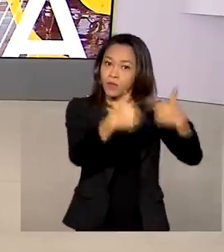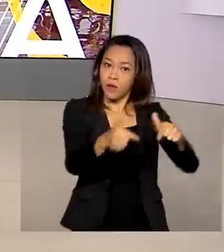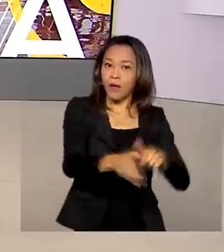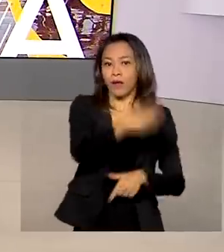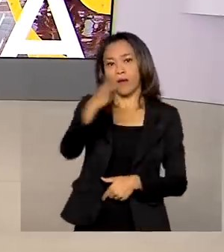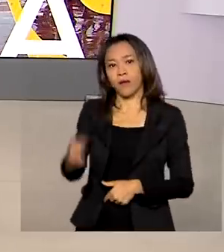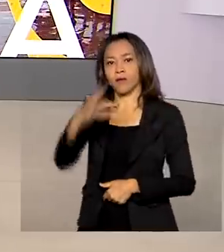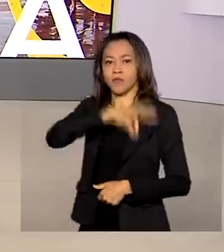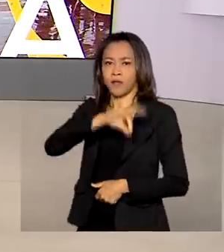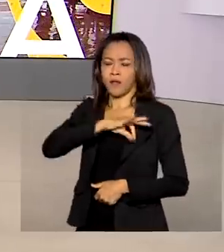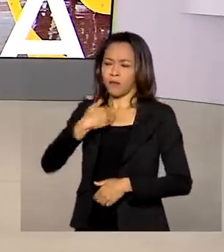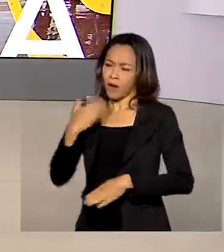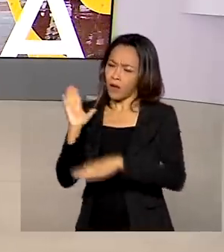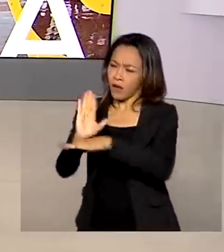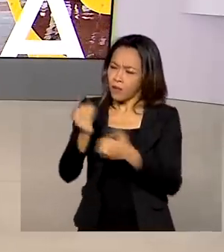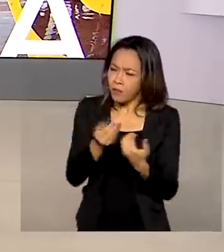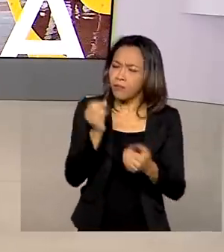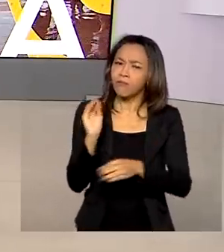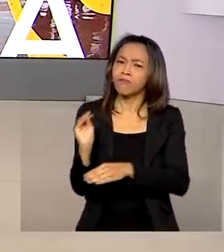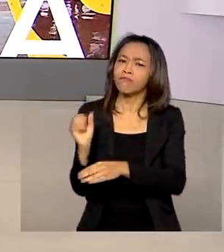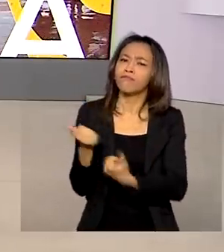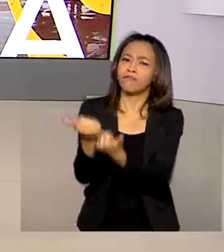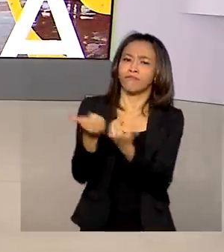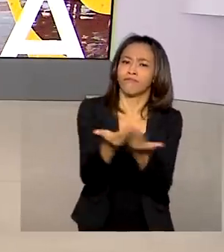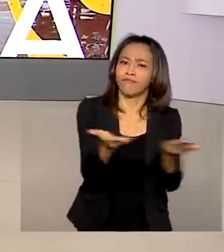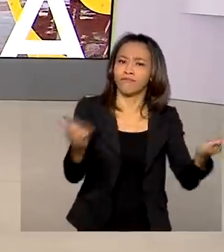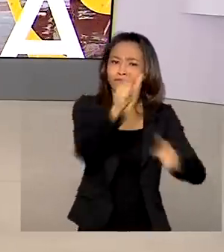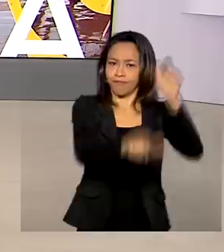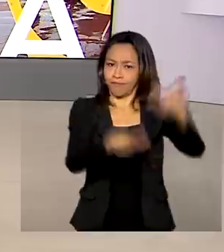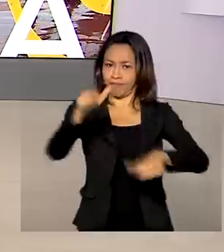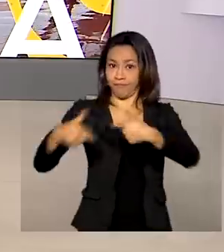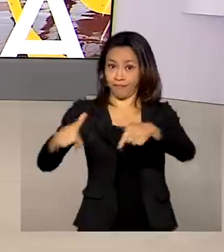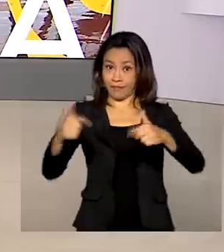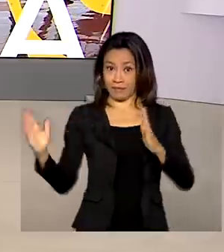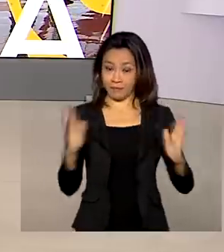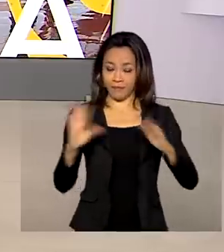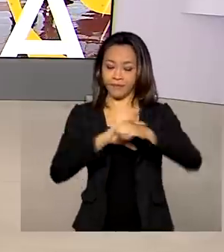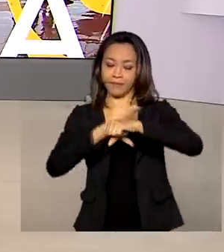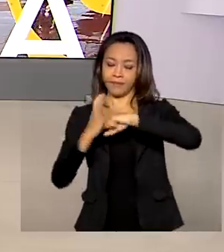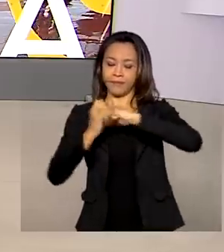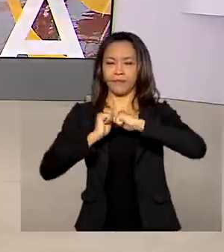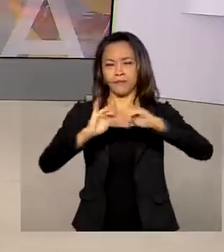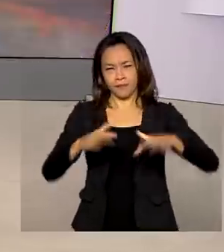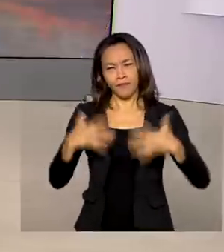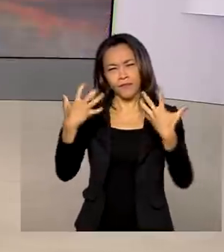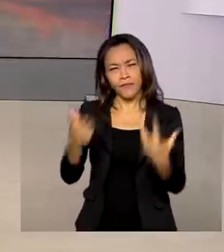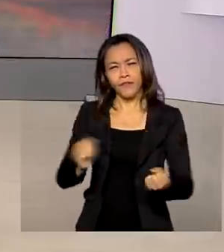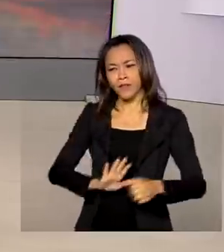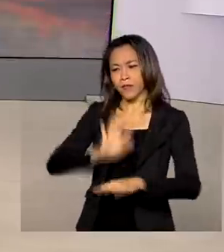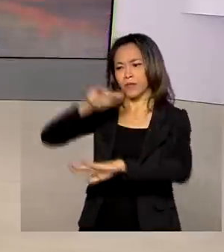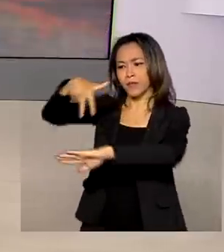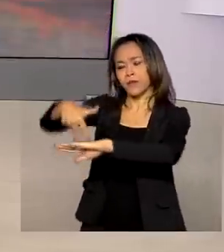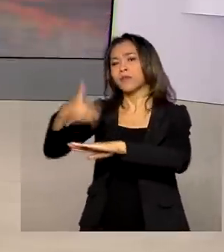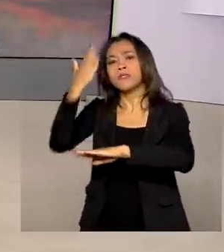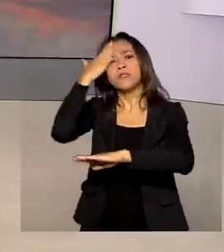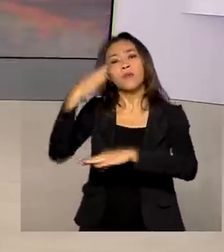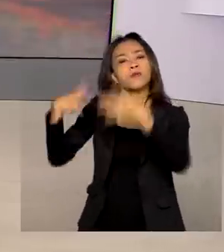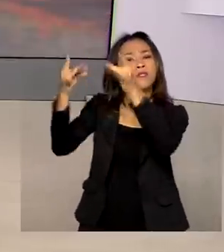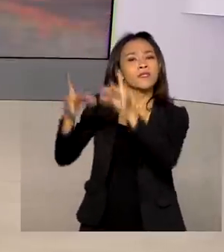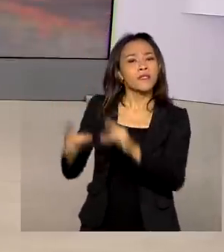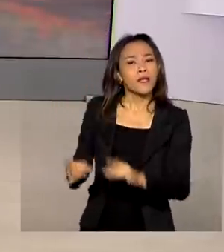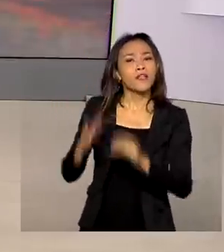para ajudar o trabalhador nesse momento de pandemia. Vamos agora ao Palácio do Planalto saber os detalhes dessas novas medidas trabalhistas